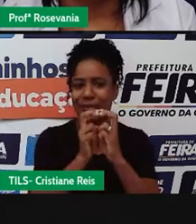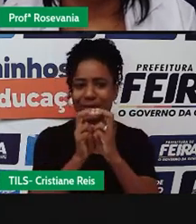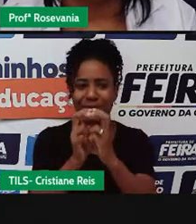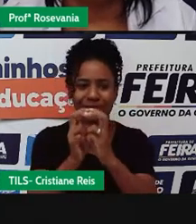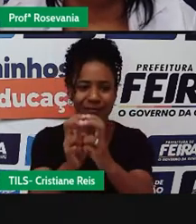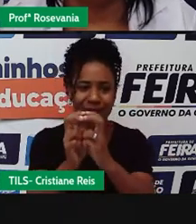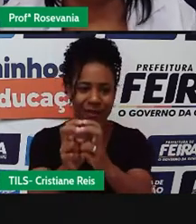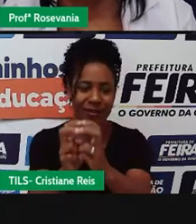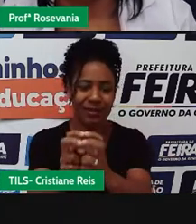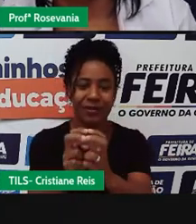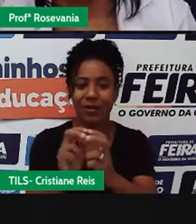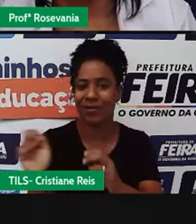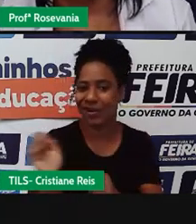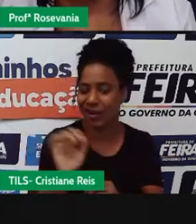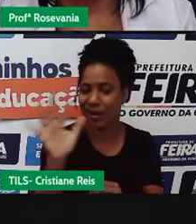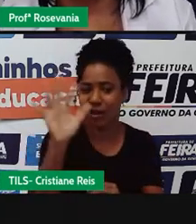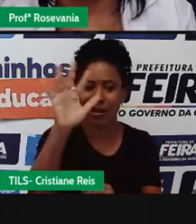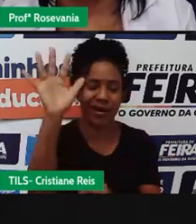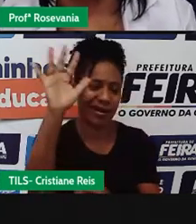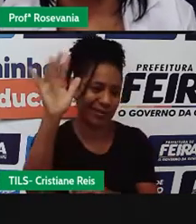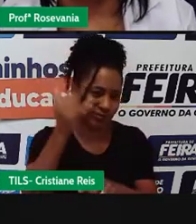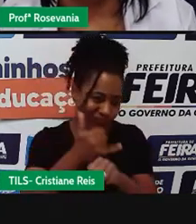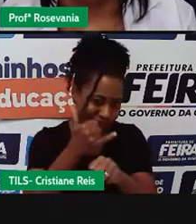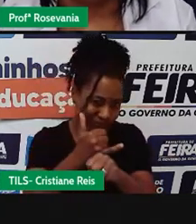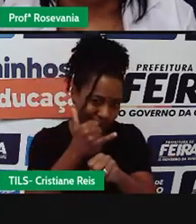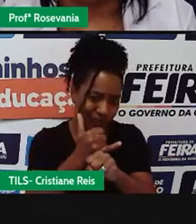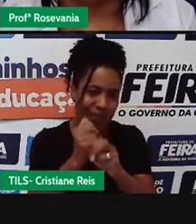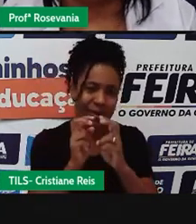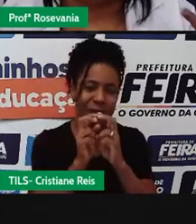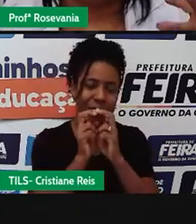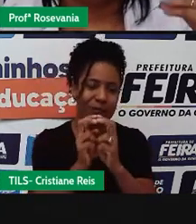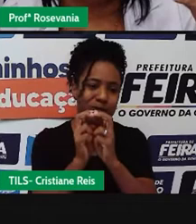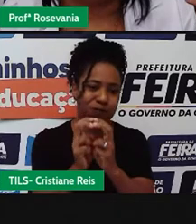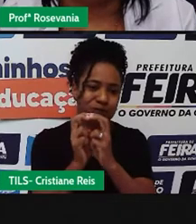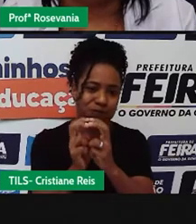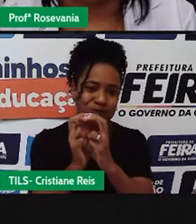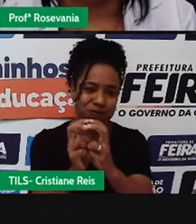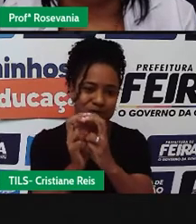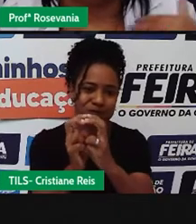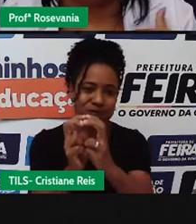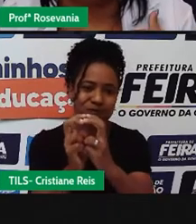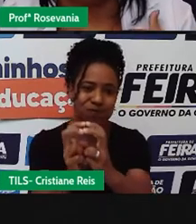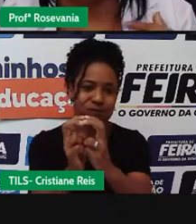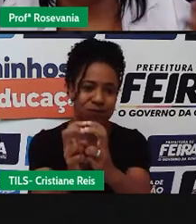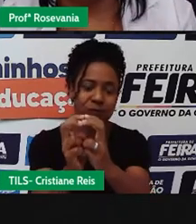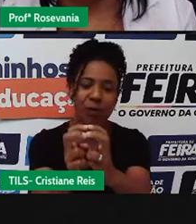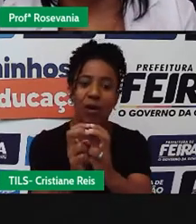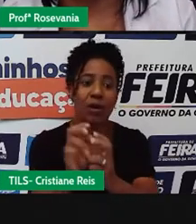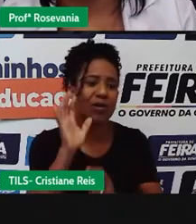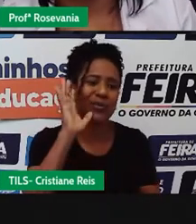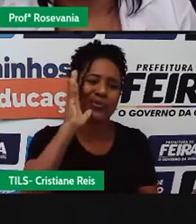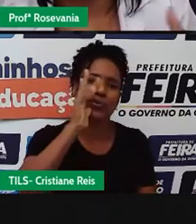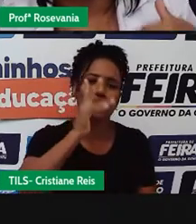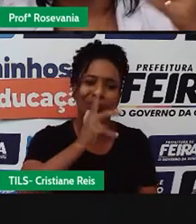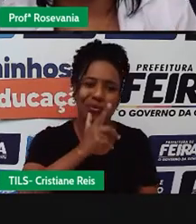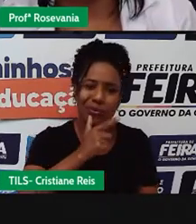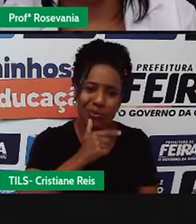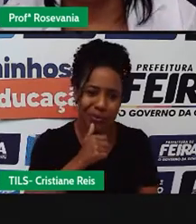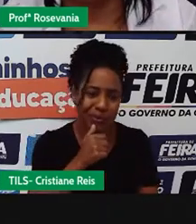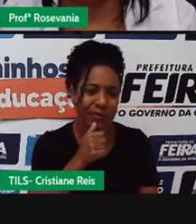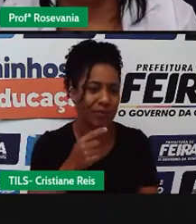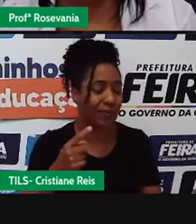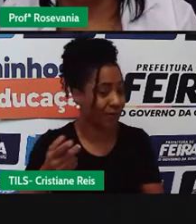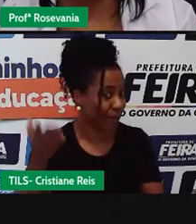transporte mais caro para você implantar, e também por demorar um pouco, porque os trens não eram, os nossos trens, não eram considerados